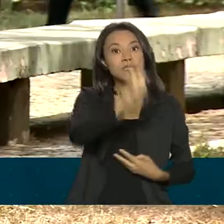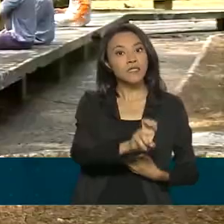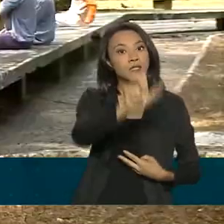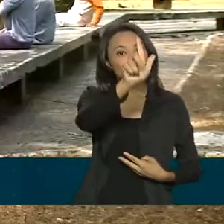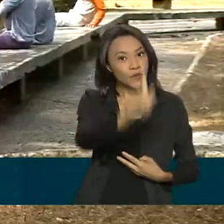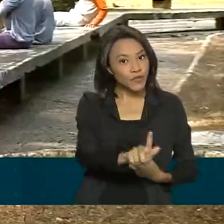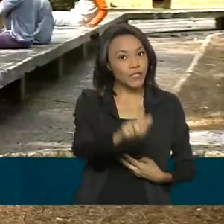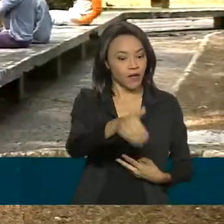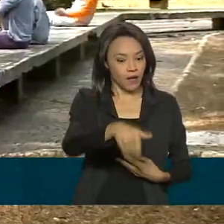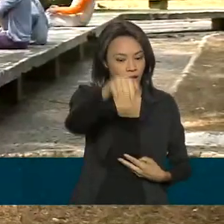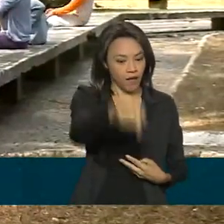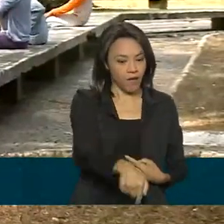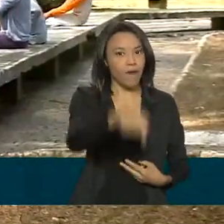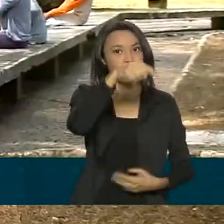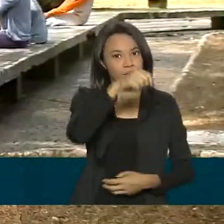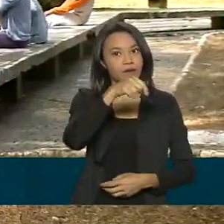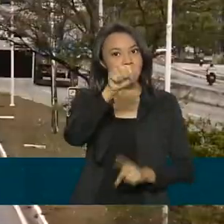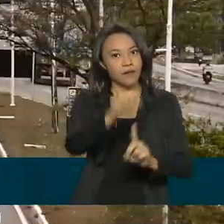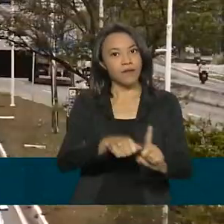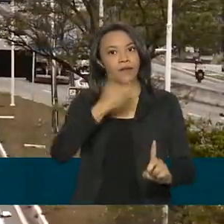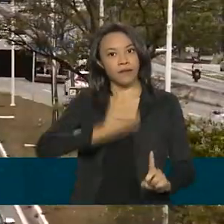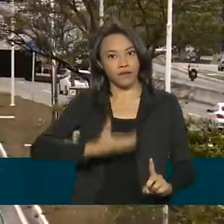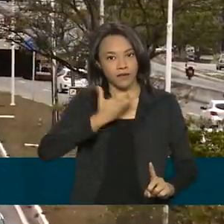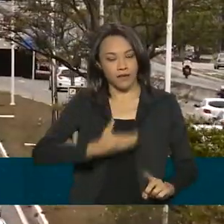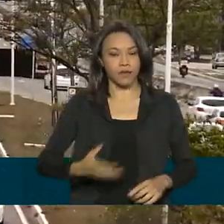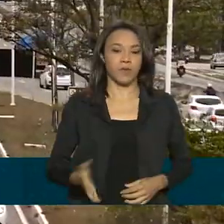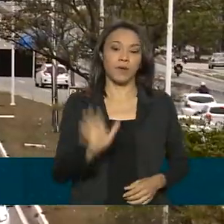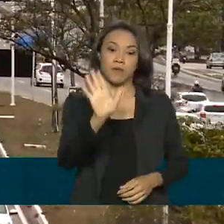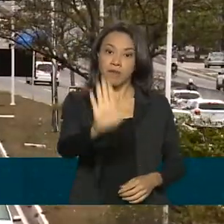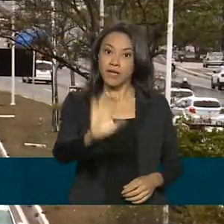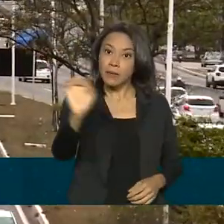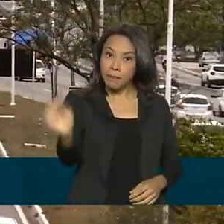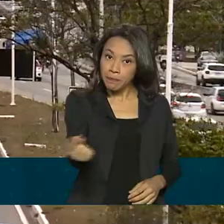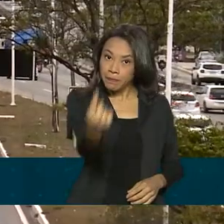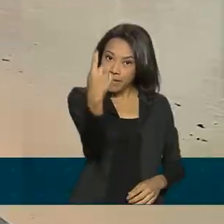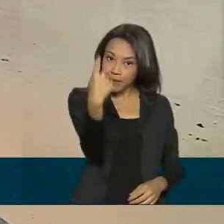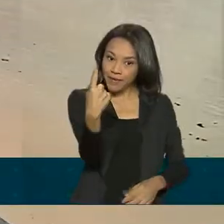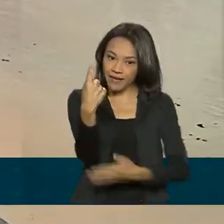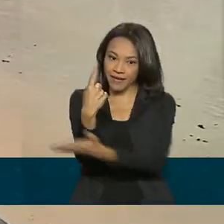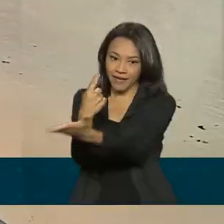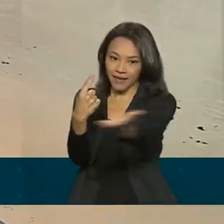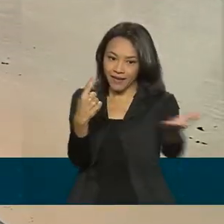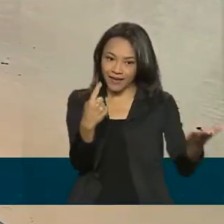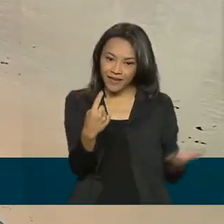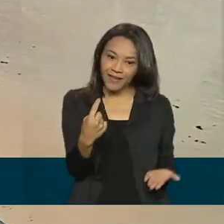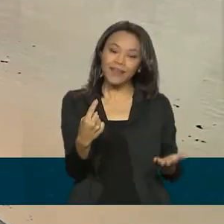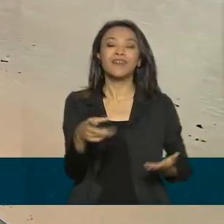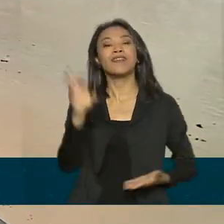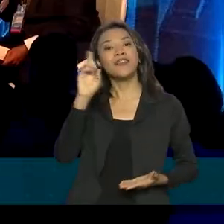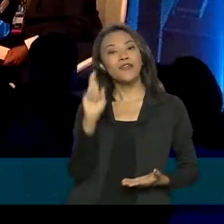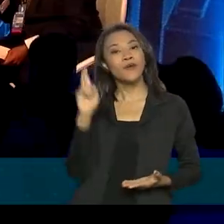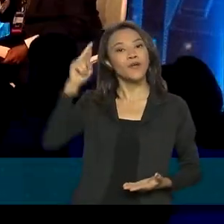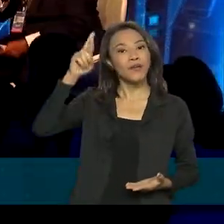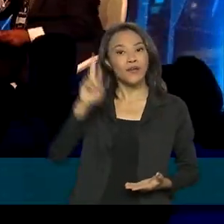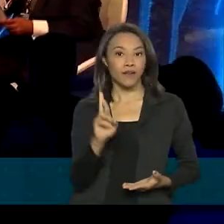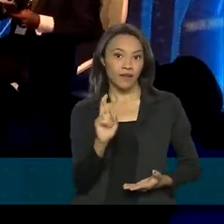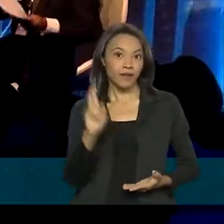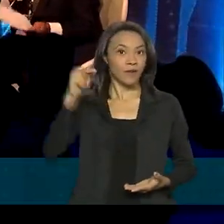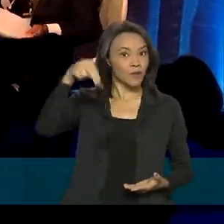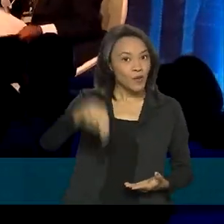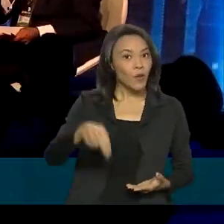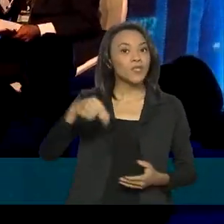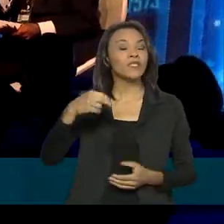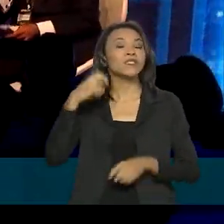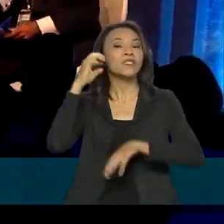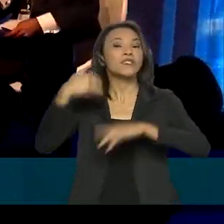agora, em dezembro de 2021. Mas a primeira delas será Natal, no Rio Grande do Norte. O anúncio foi feito em